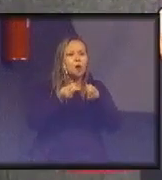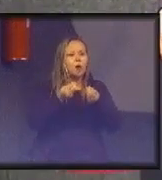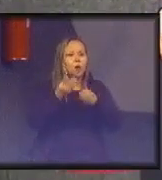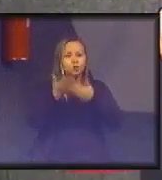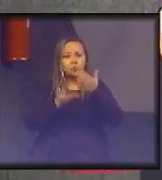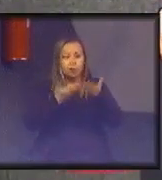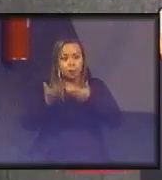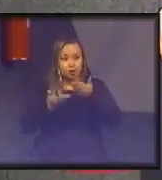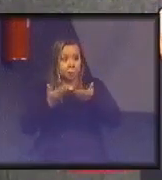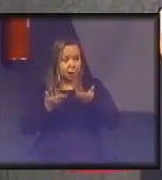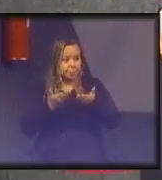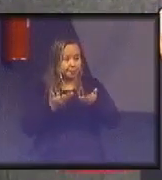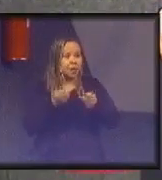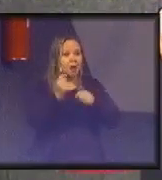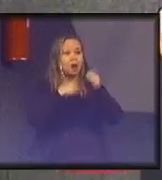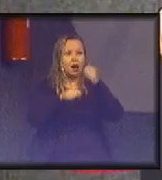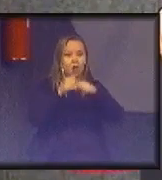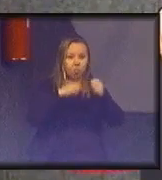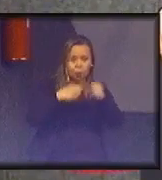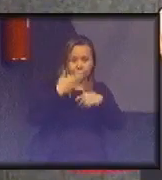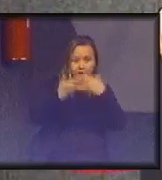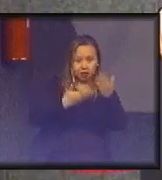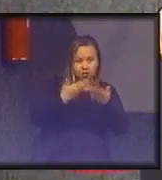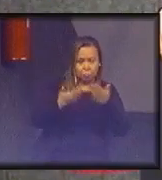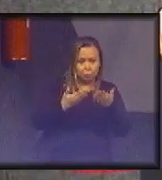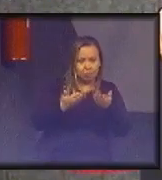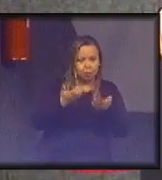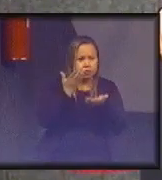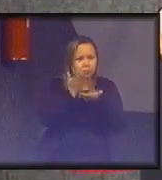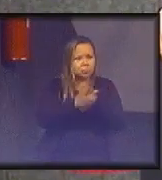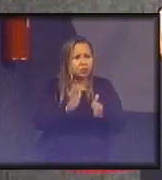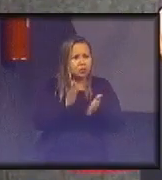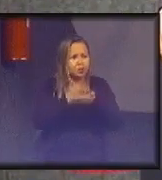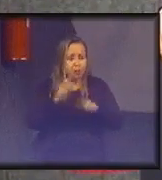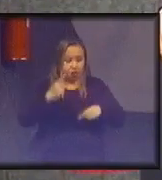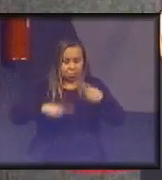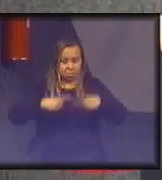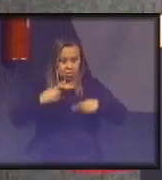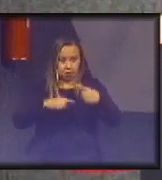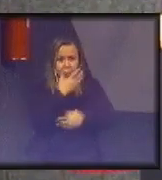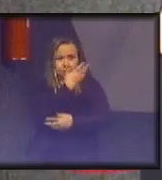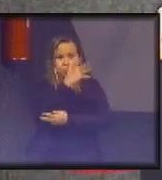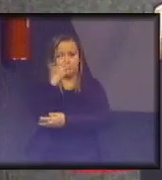circular diante do atual desmante das políticas ambientais?